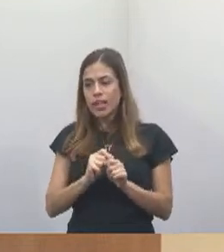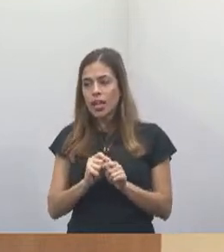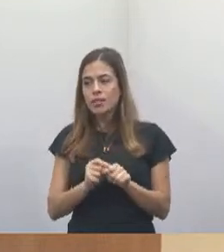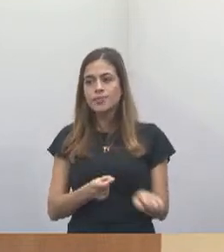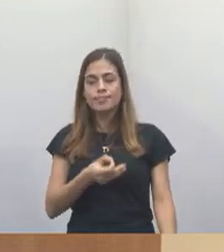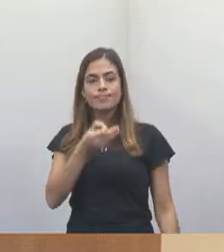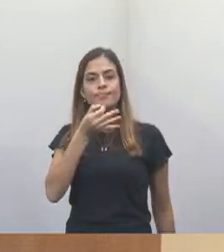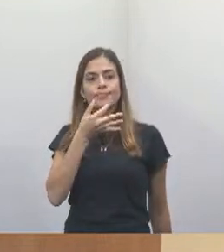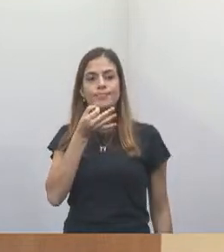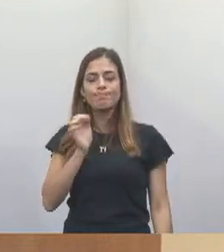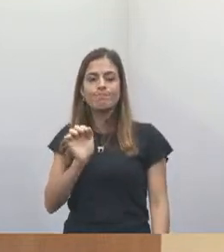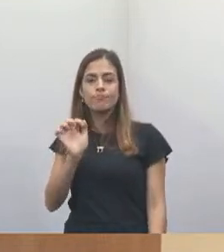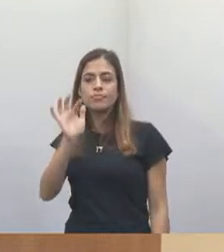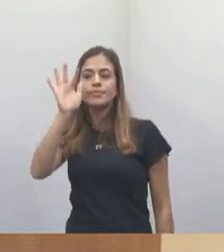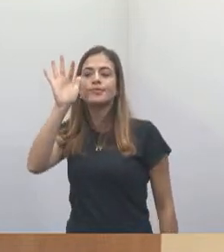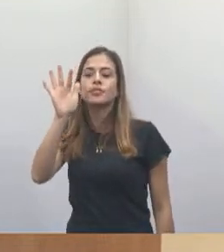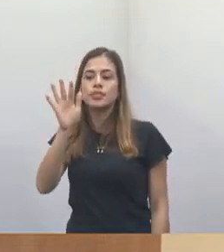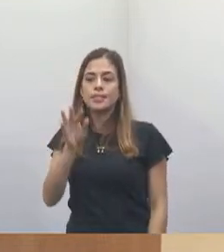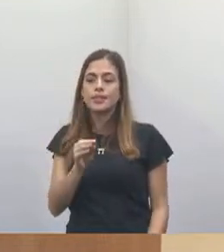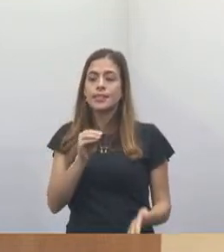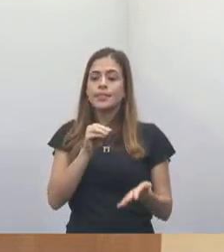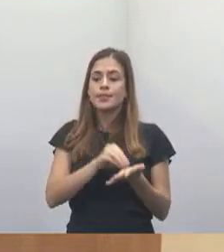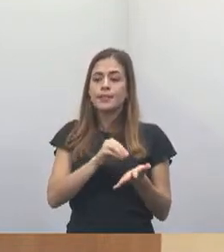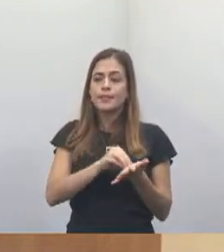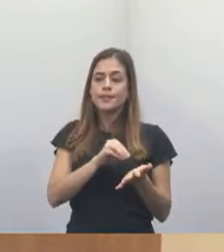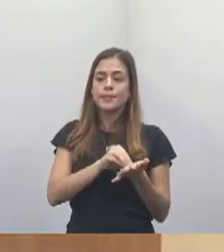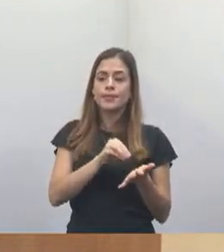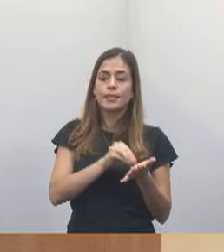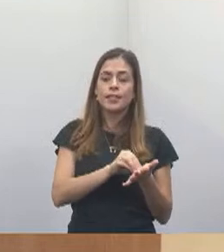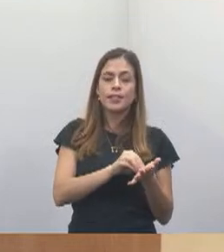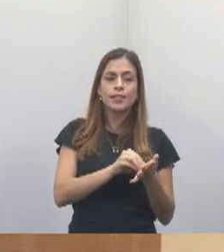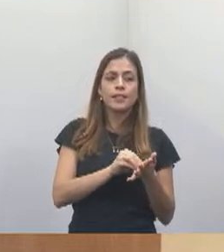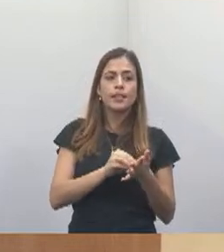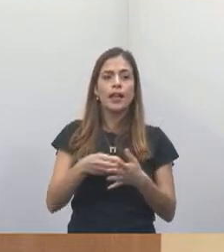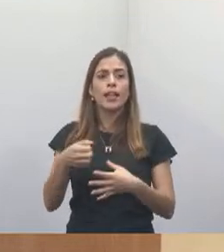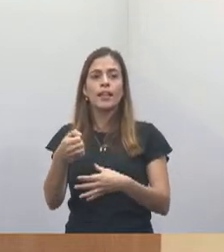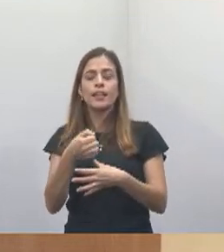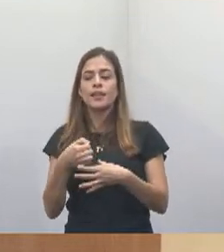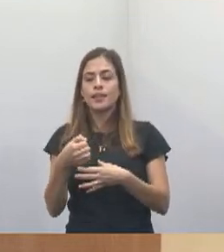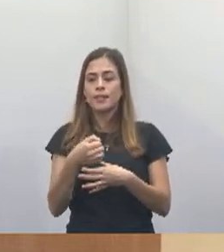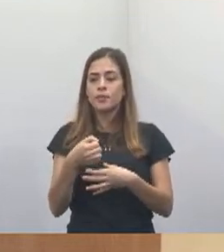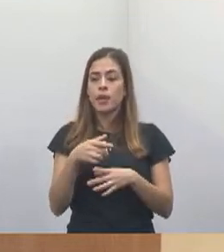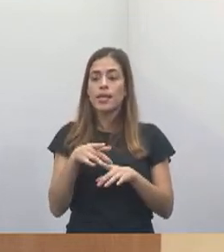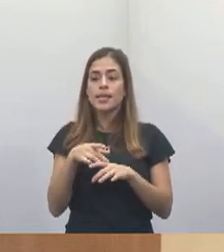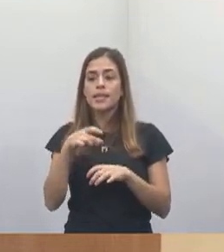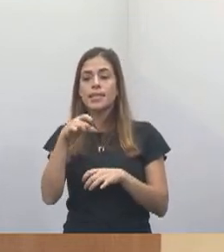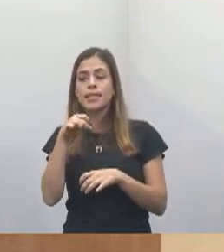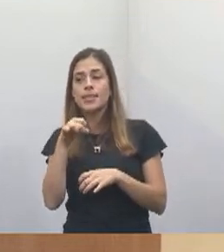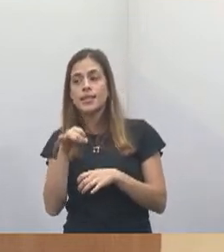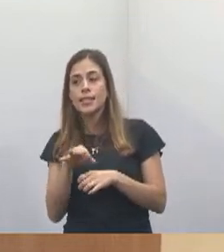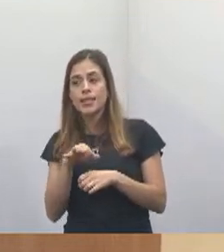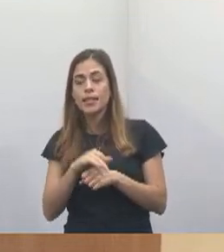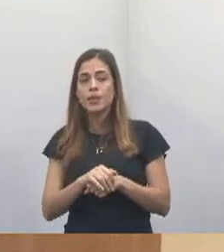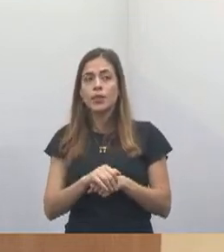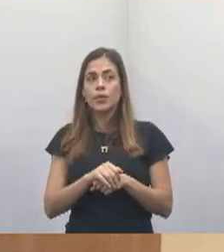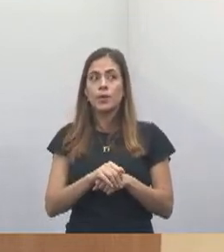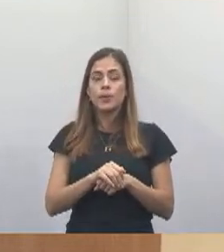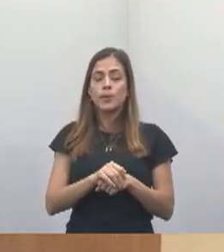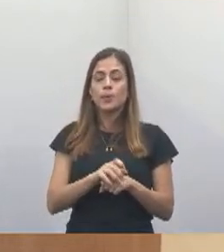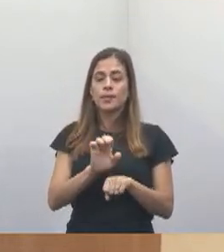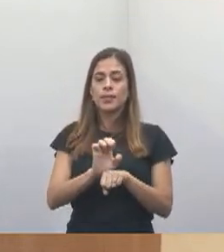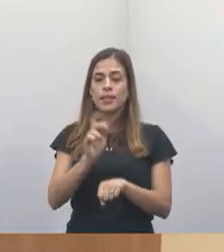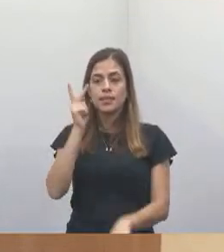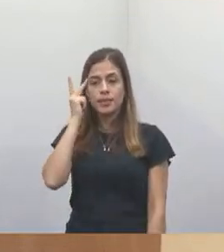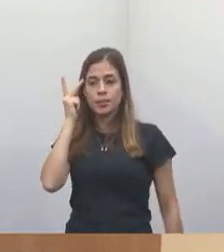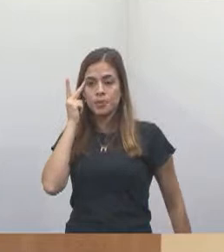custo que estão faltando na prateleira fossem normalizados, se o Estado de São Paulo fosse um Estado que não